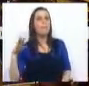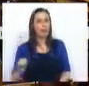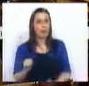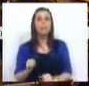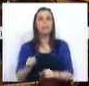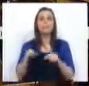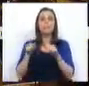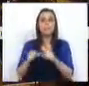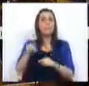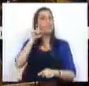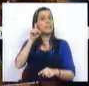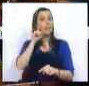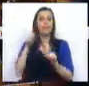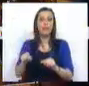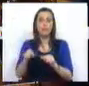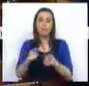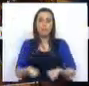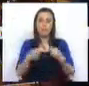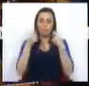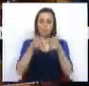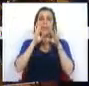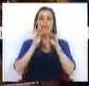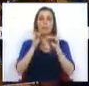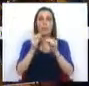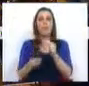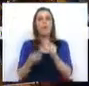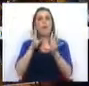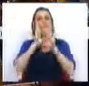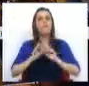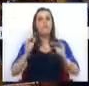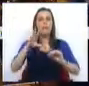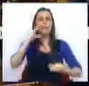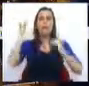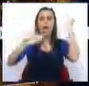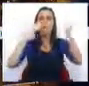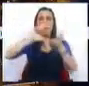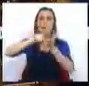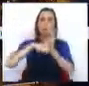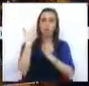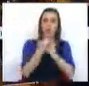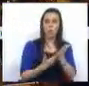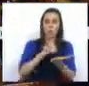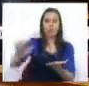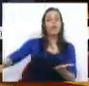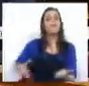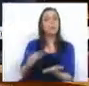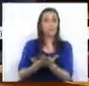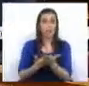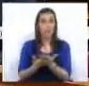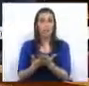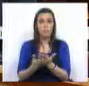É em defesa da aposta na educação e formação de adultos que o projeto de resolução que apresentamos